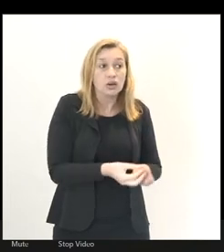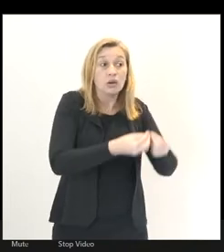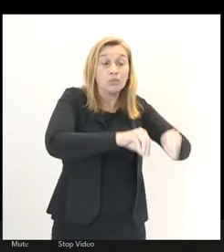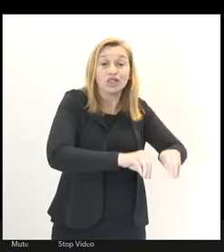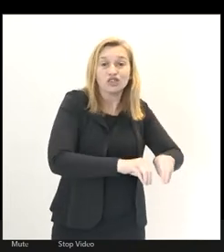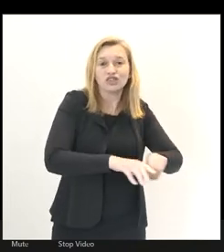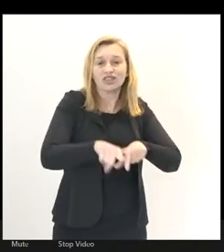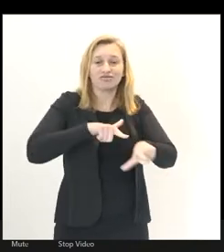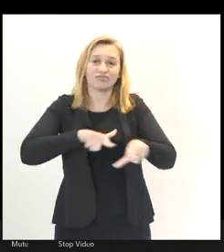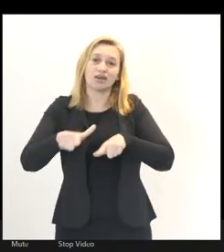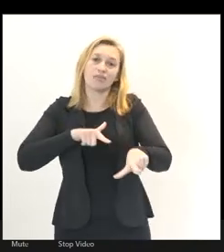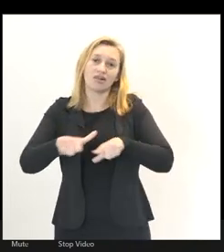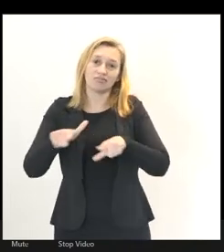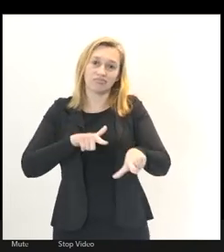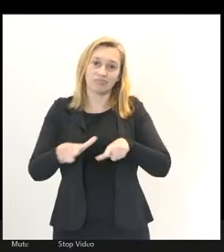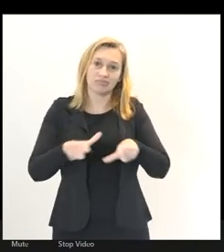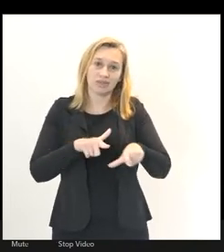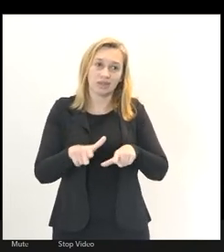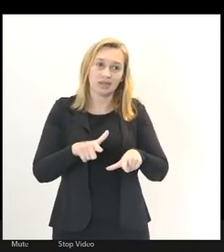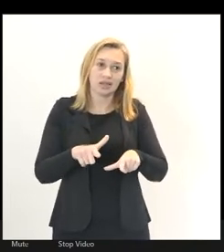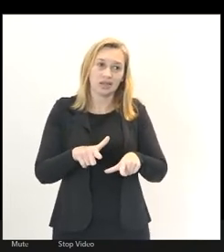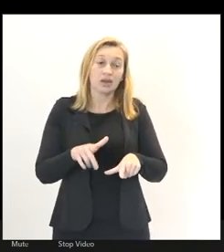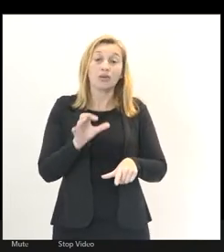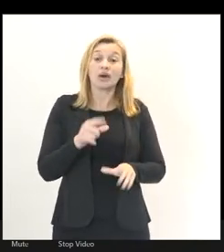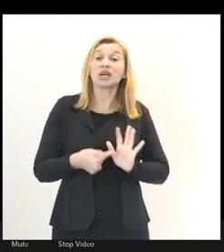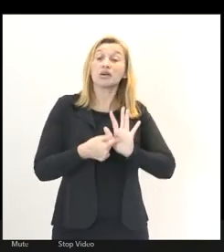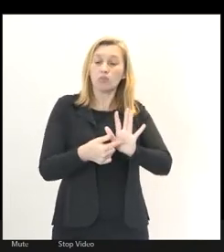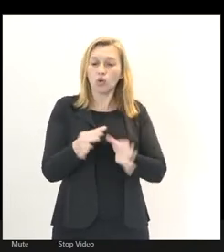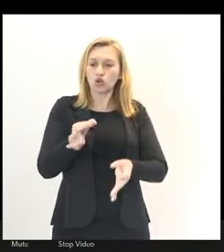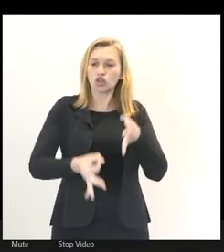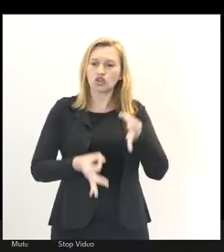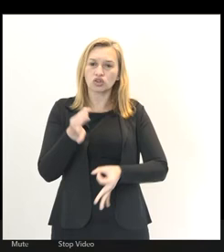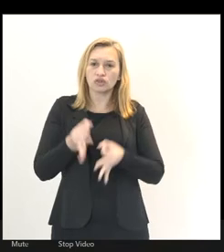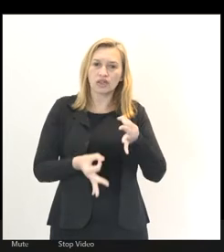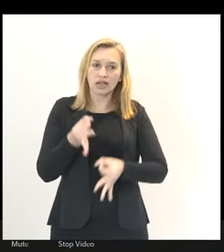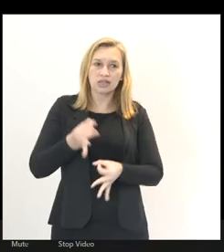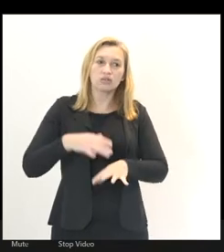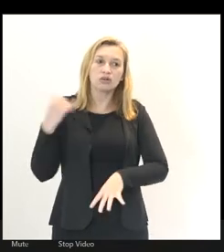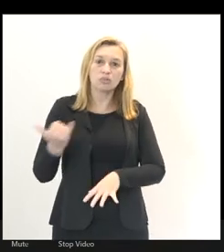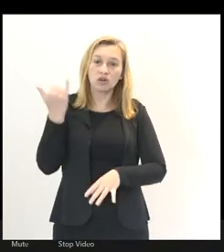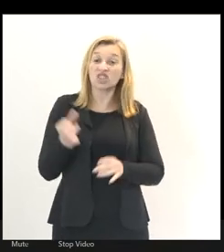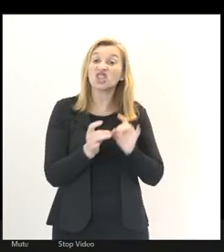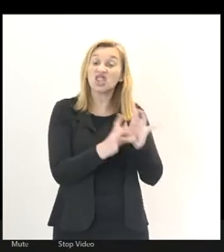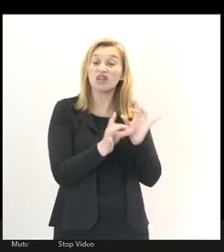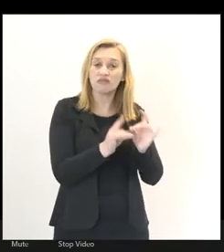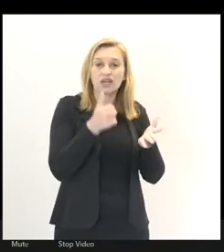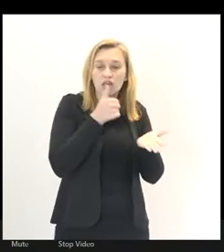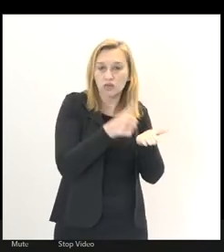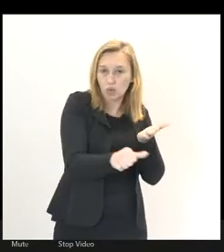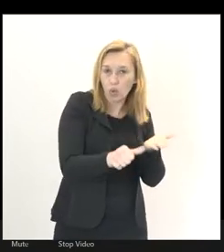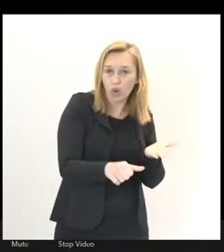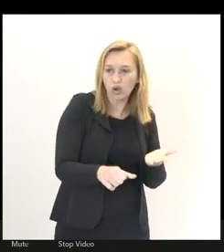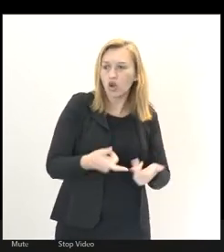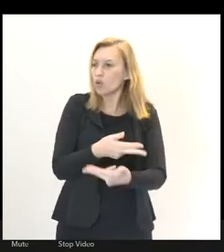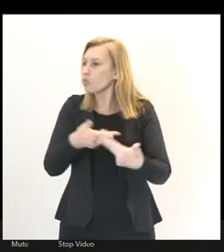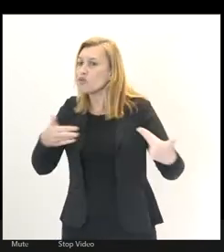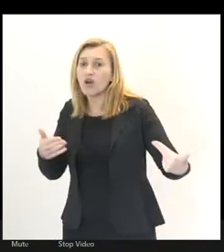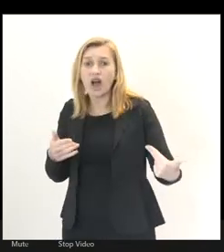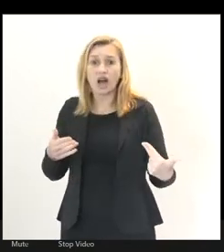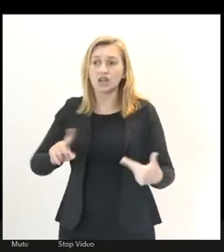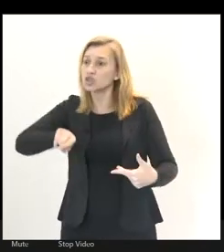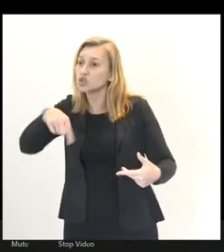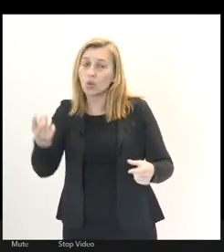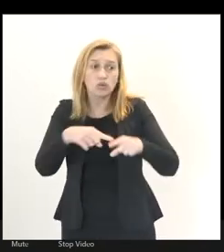serviço para que justifique a privatização dos Correios. Como muitos, outros